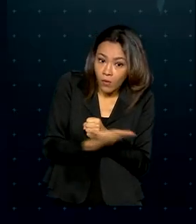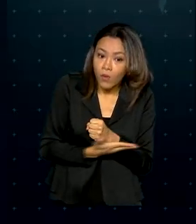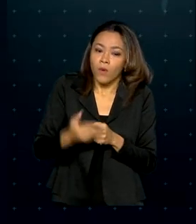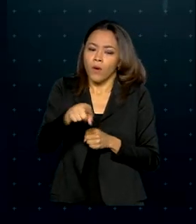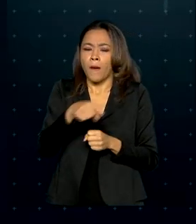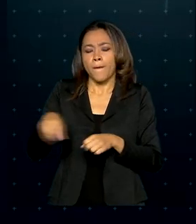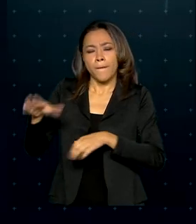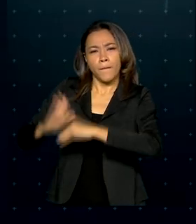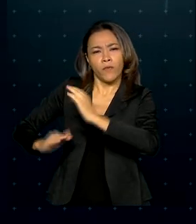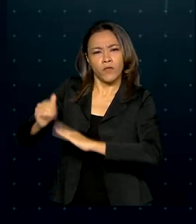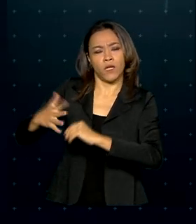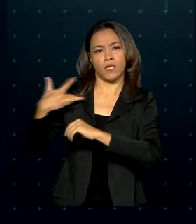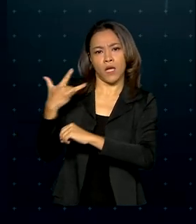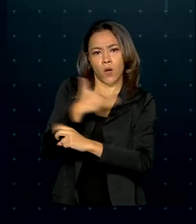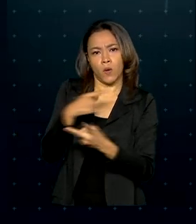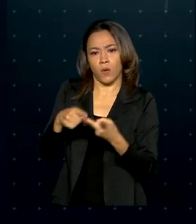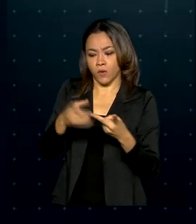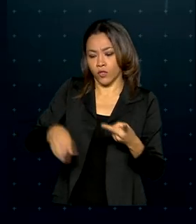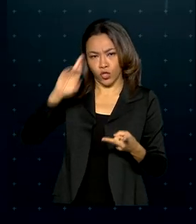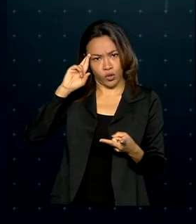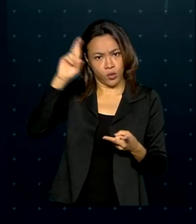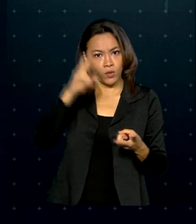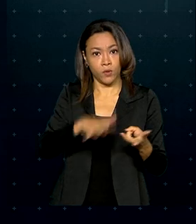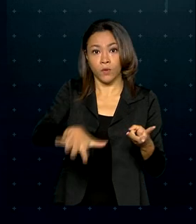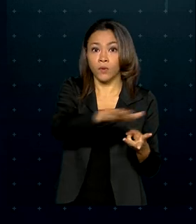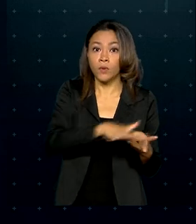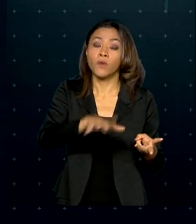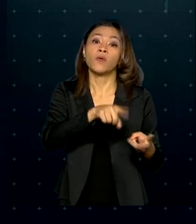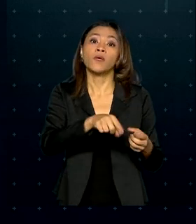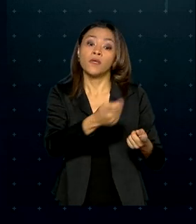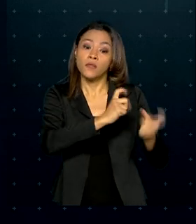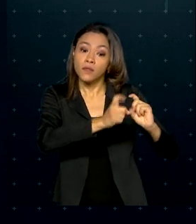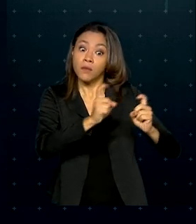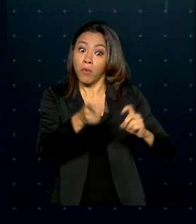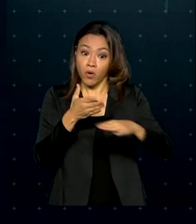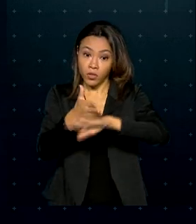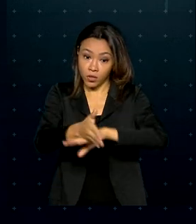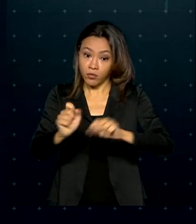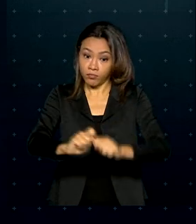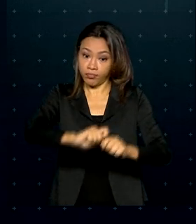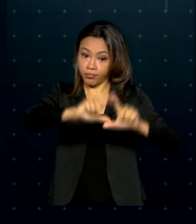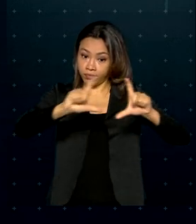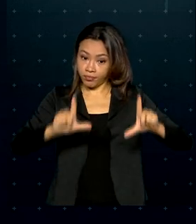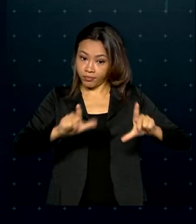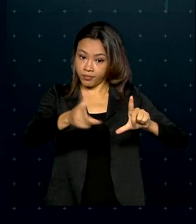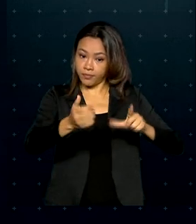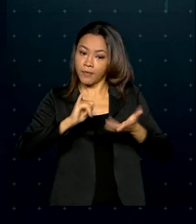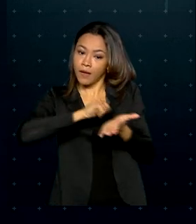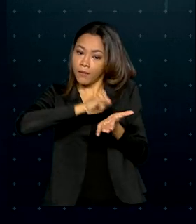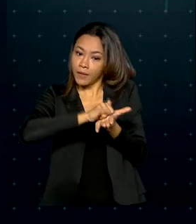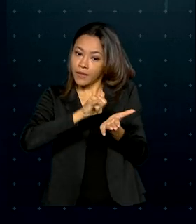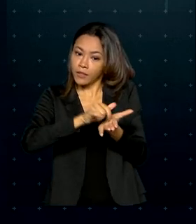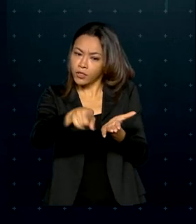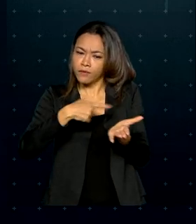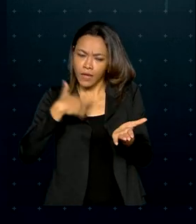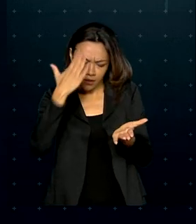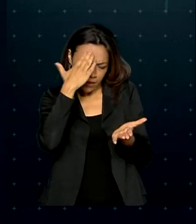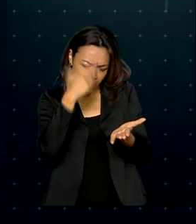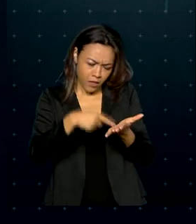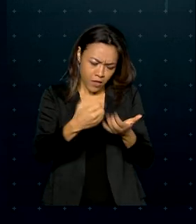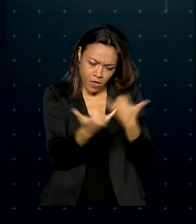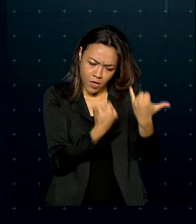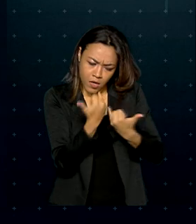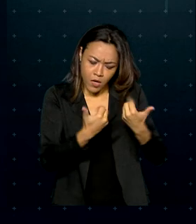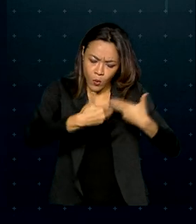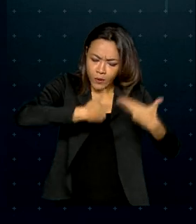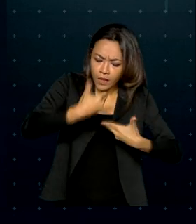pesquisadores e gestores já podem ter acesso ao aplicativo eBlueInfo. É possível acessar informações sobre reabilitação,